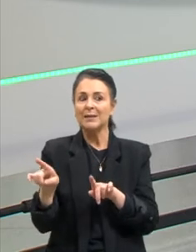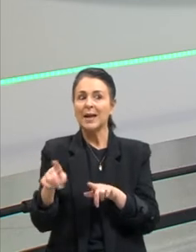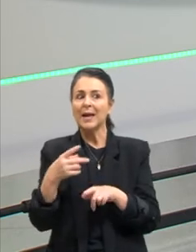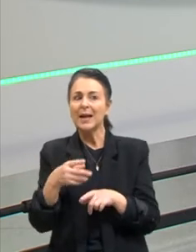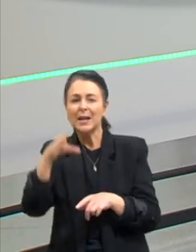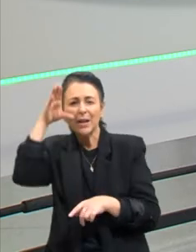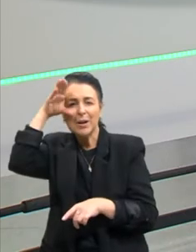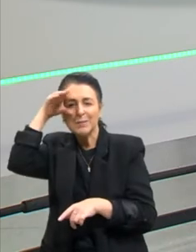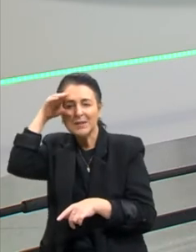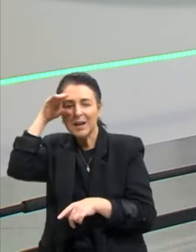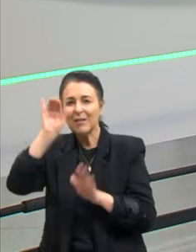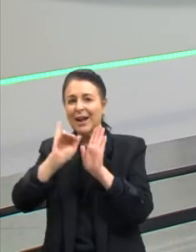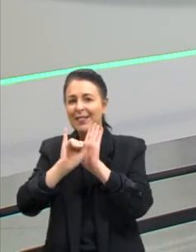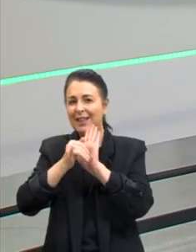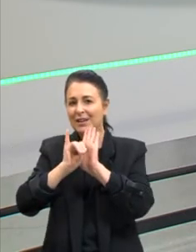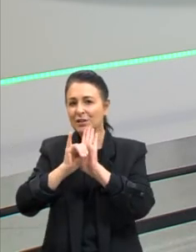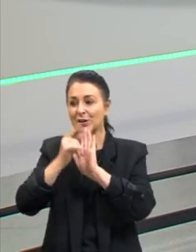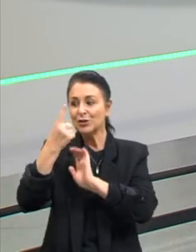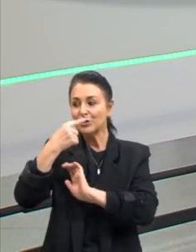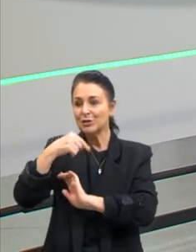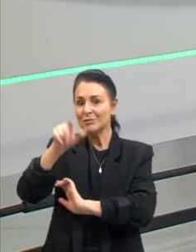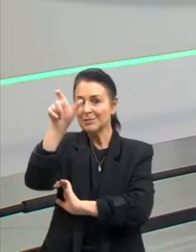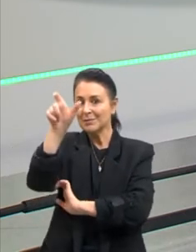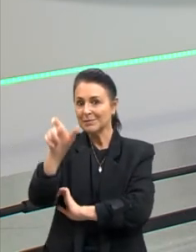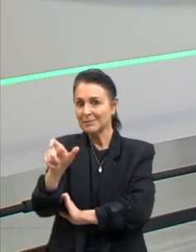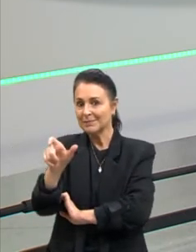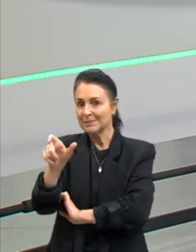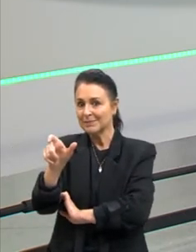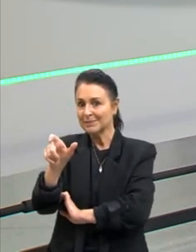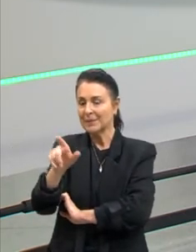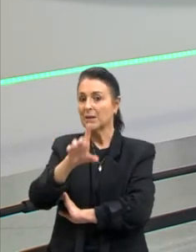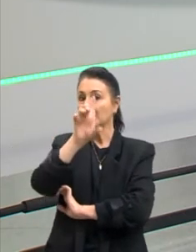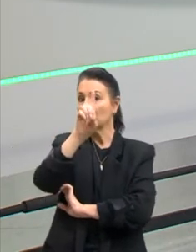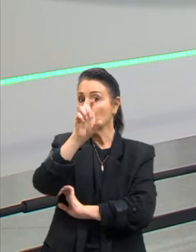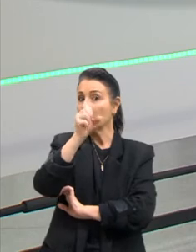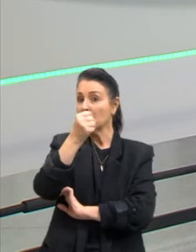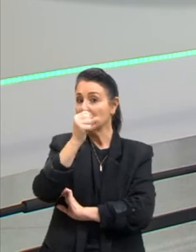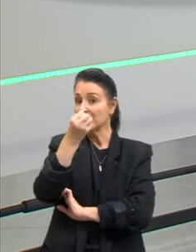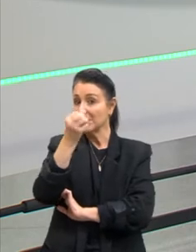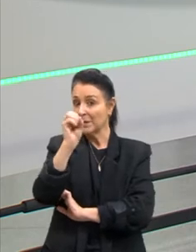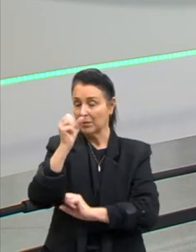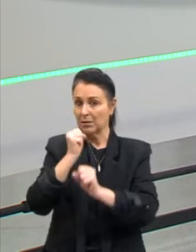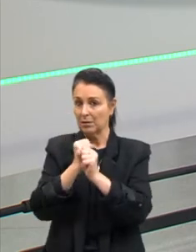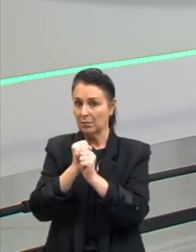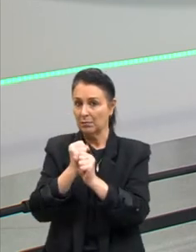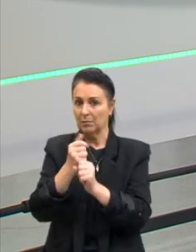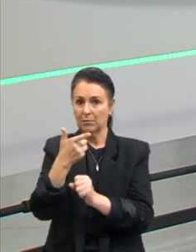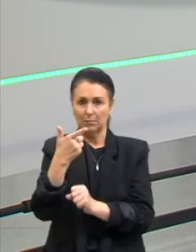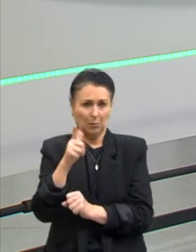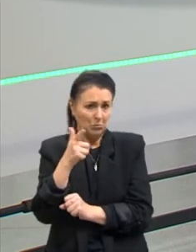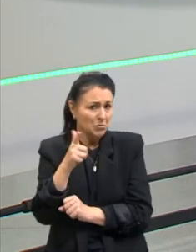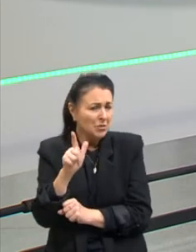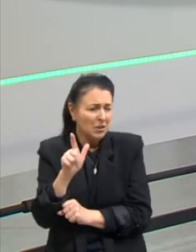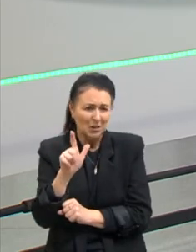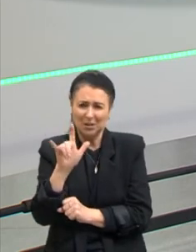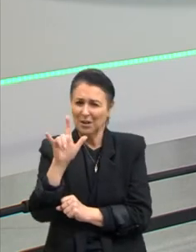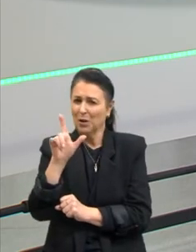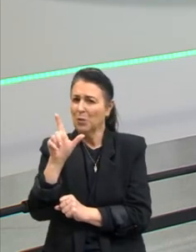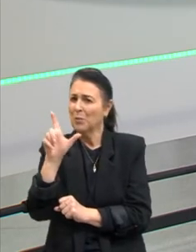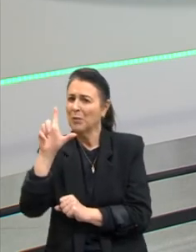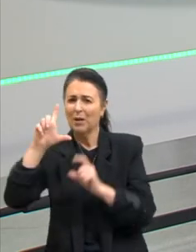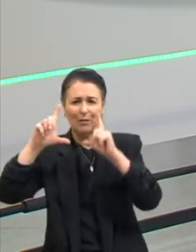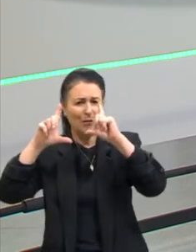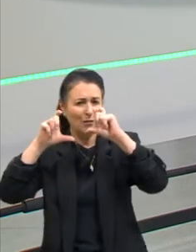relatos que são apontados. Pensamos que em 1860 não houve uma fotografia, não houve uma